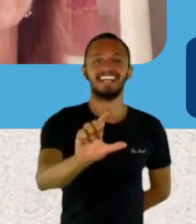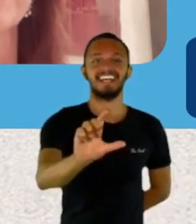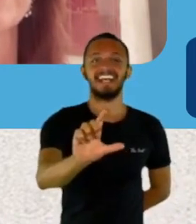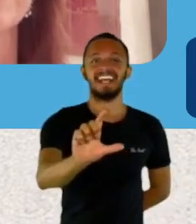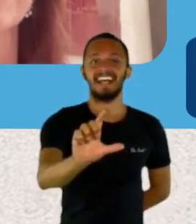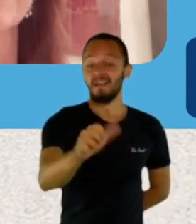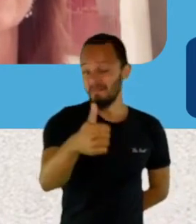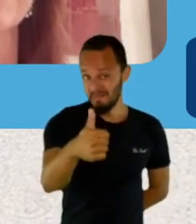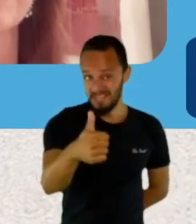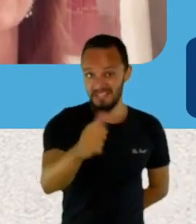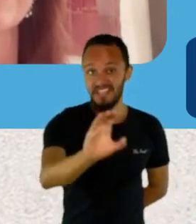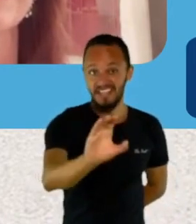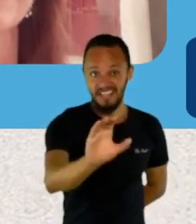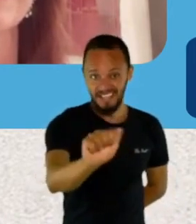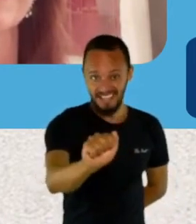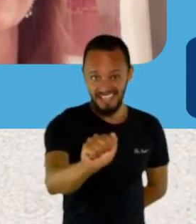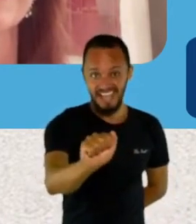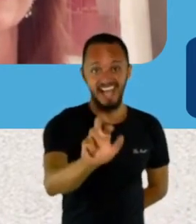Pronto.